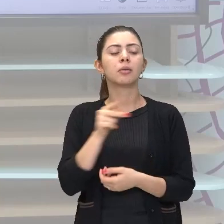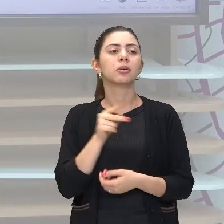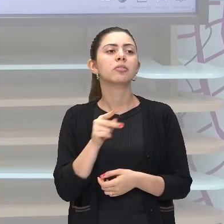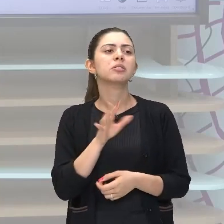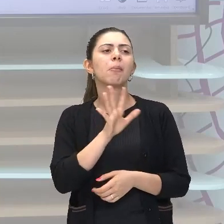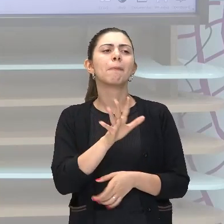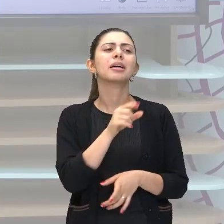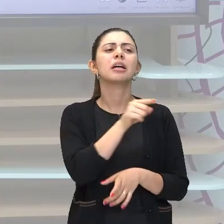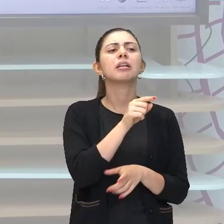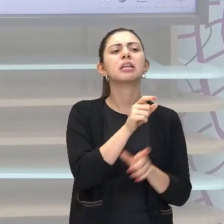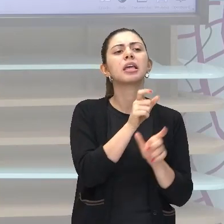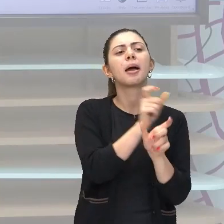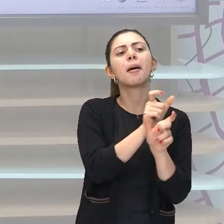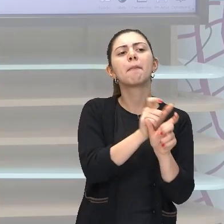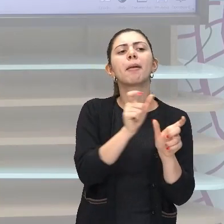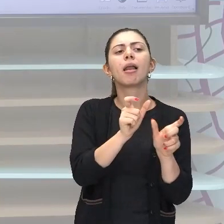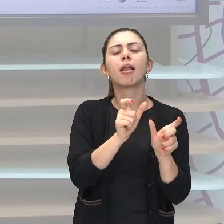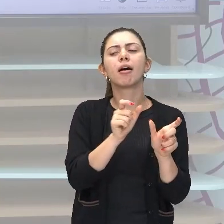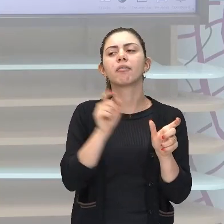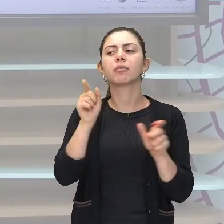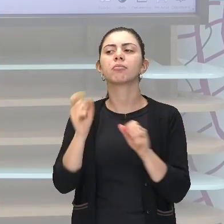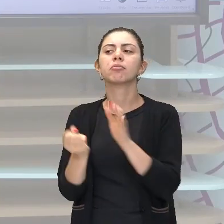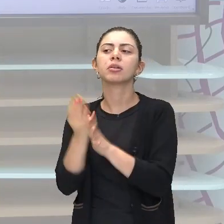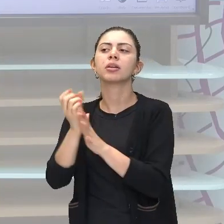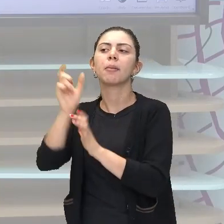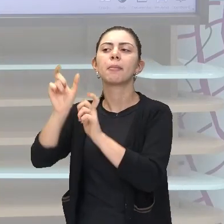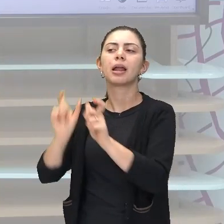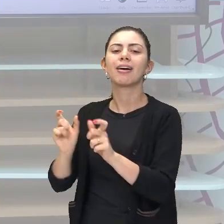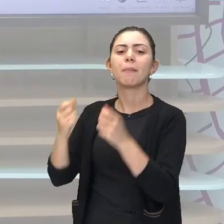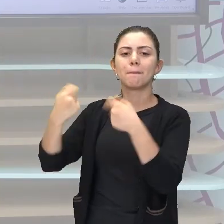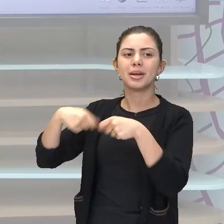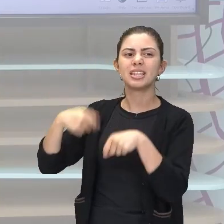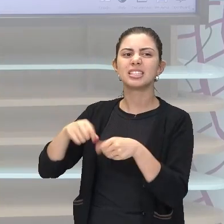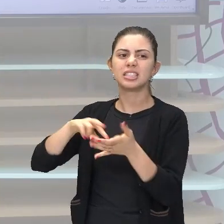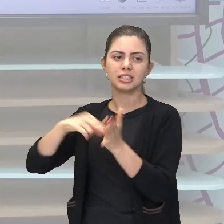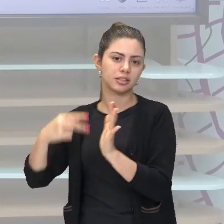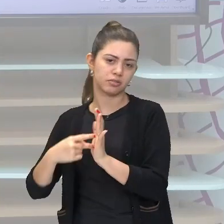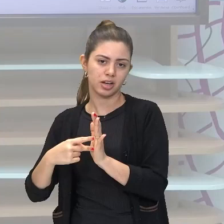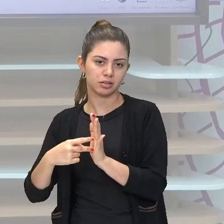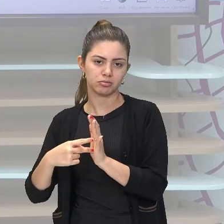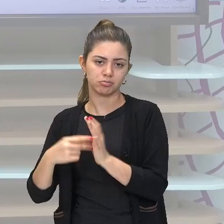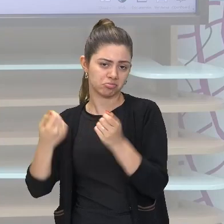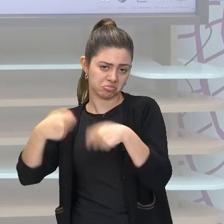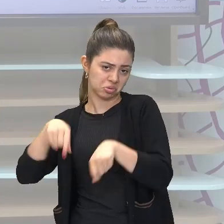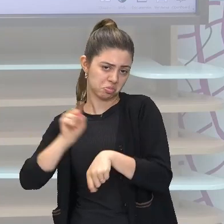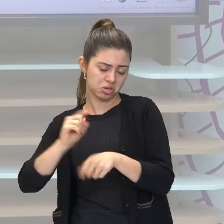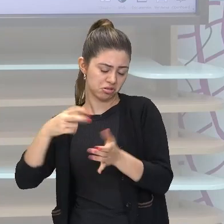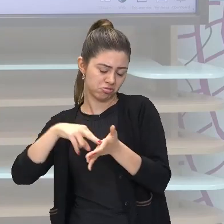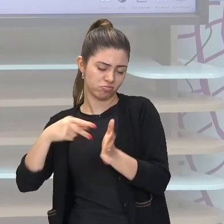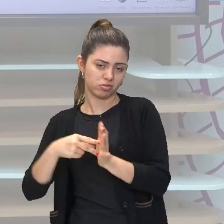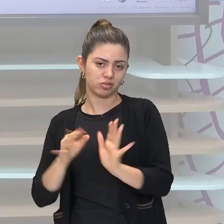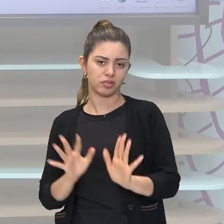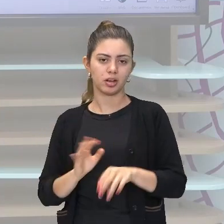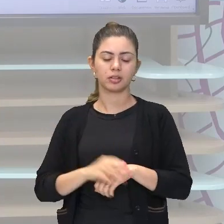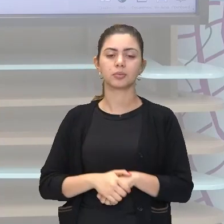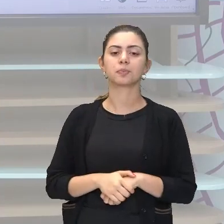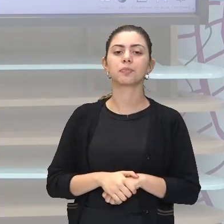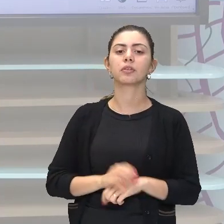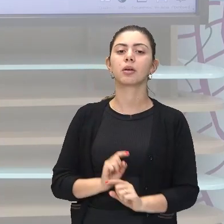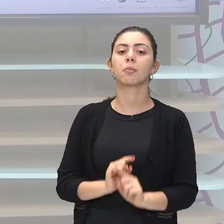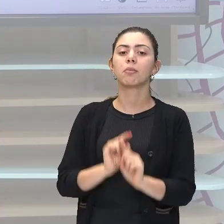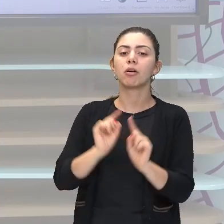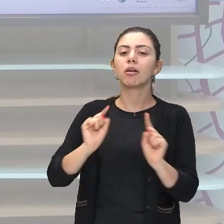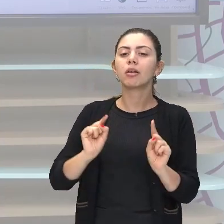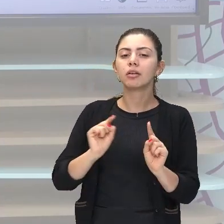essas palavras, elas precisam ter sentido? Não. Elas não precisam ter sentido. Contanto que você